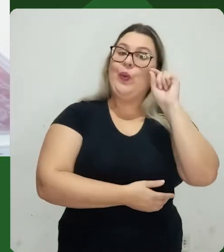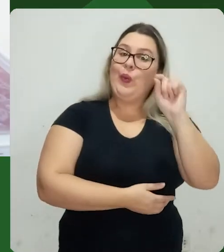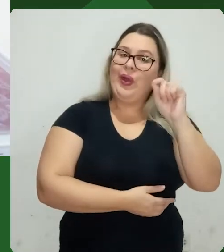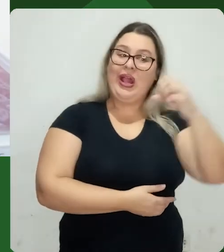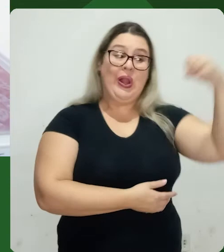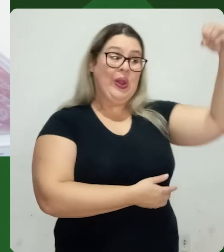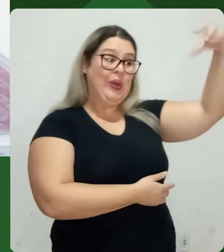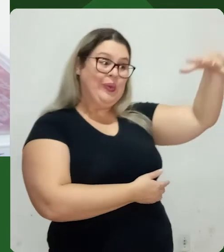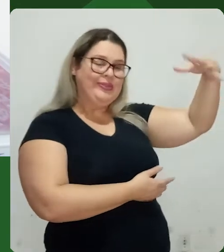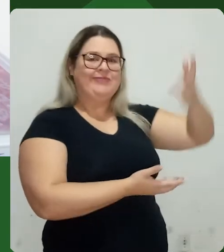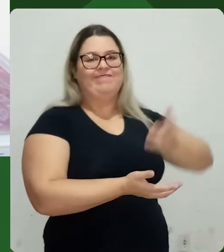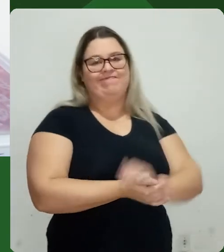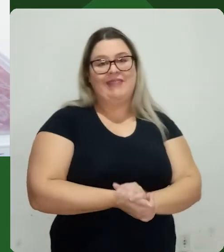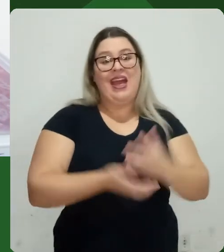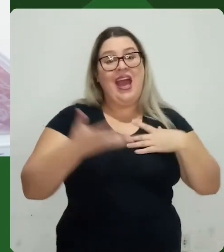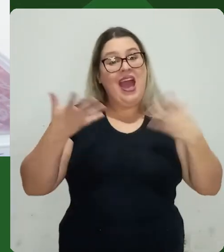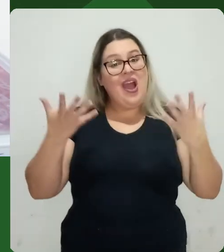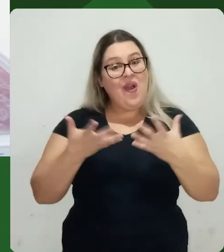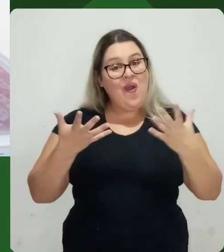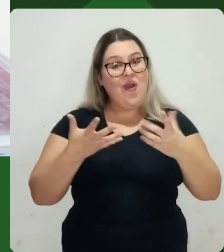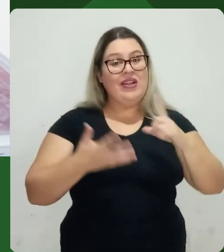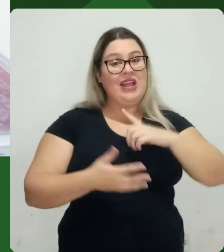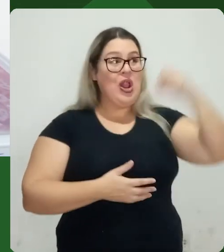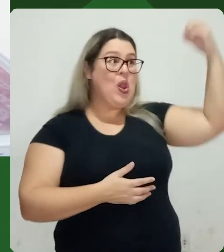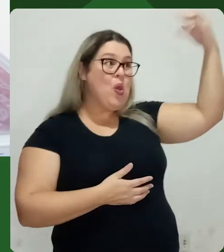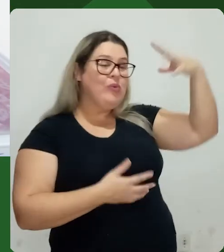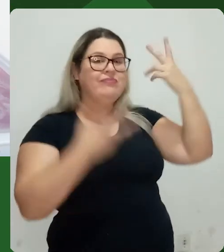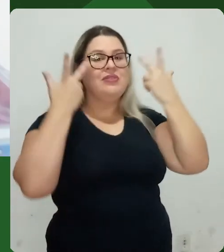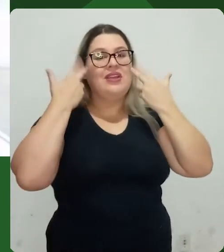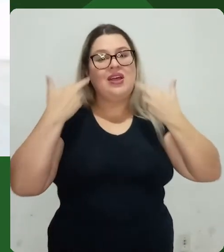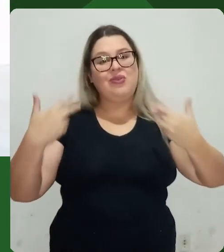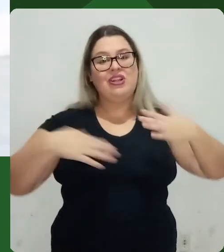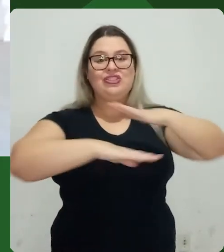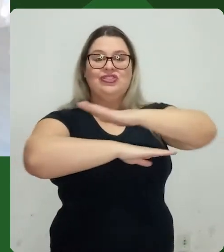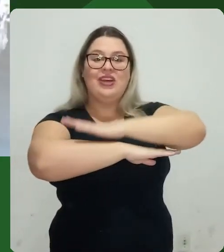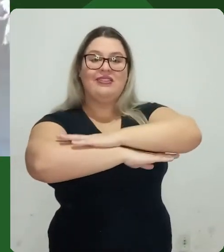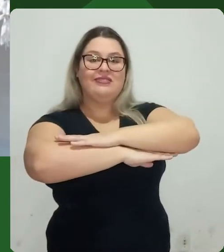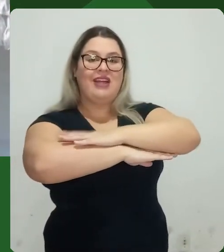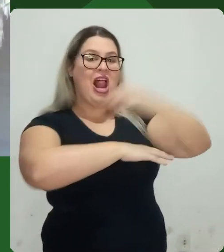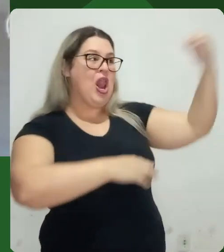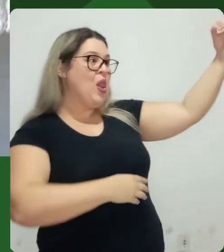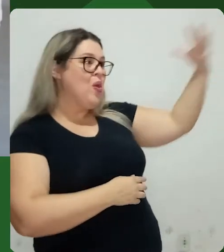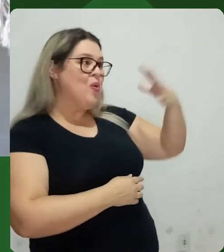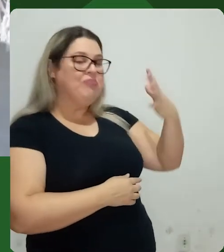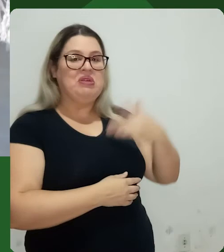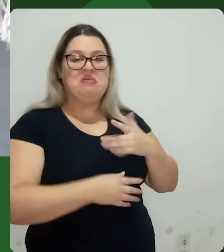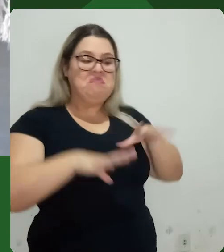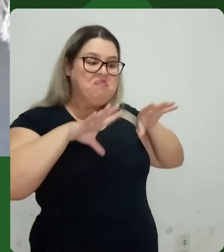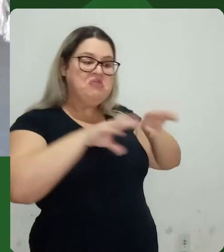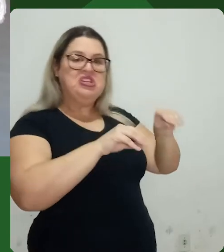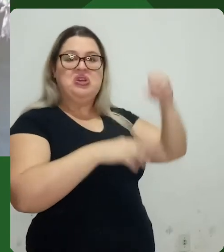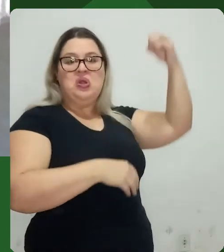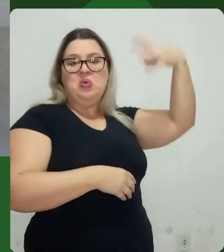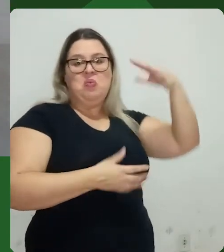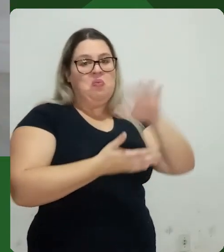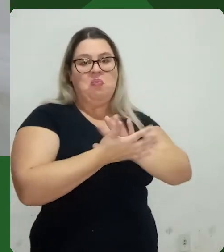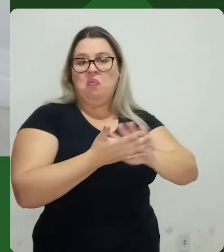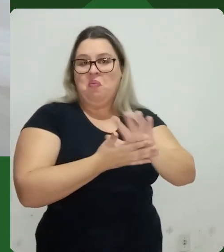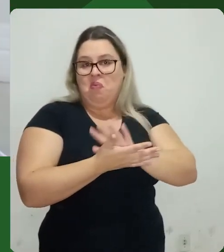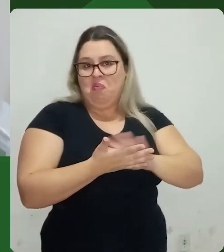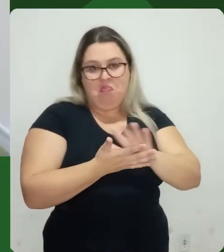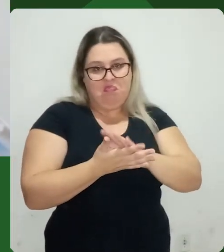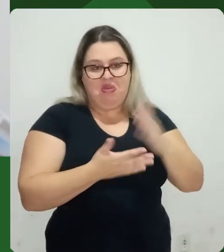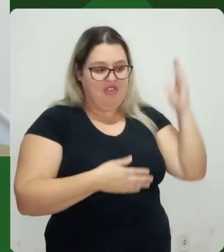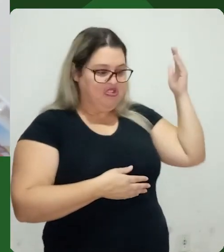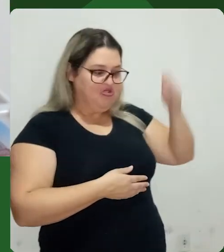O próximo passo é trabalhar a iluminação desse produto. Eu, no momento, tenho a iluminação natural, ou seja, aquela que está vindo da janela, não mexe em